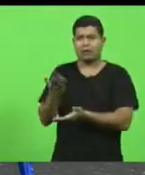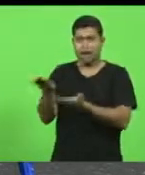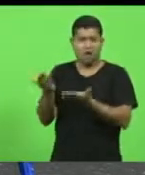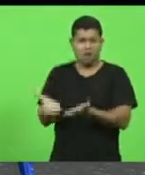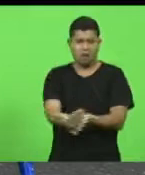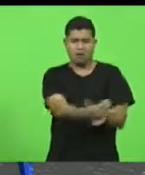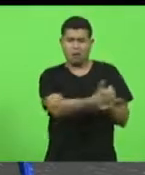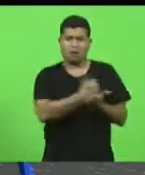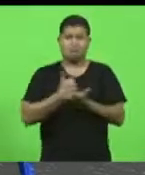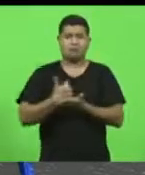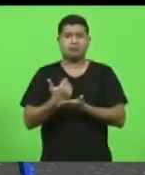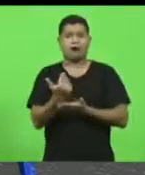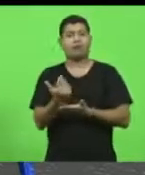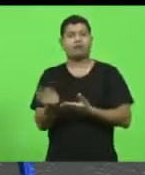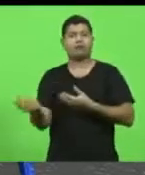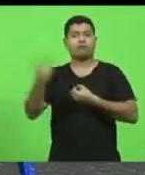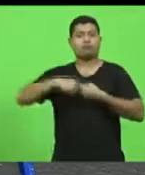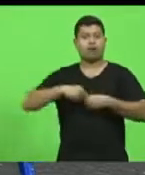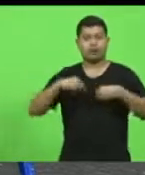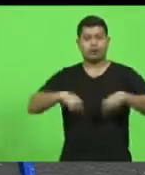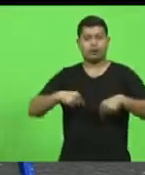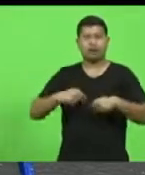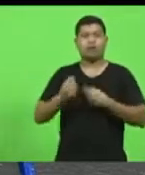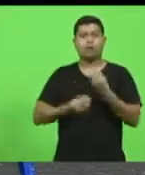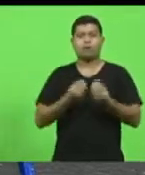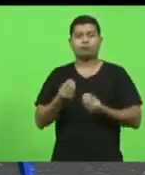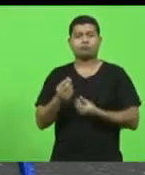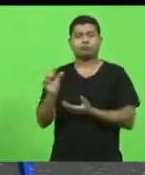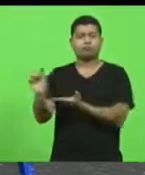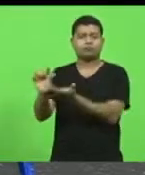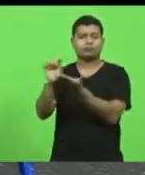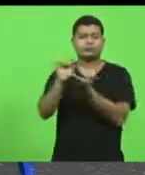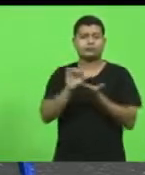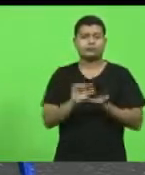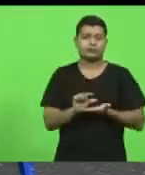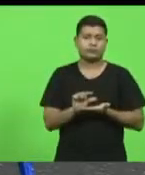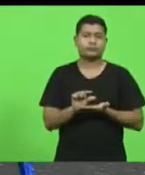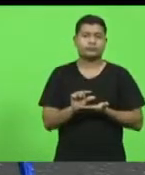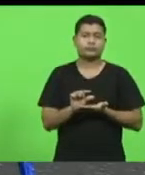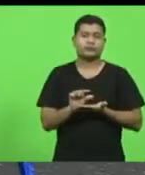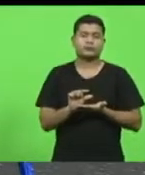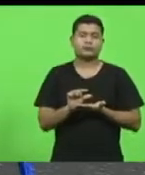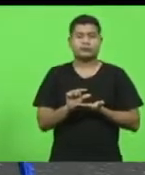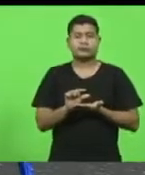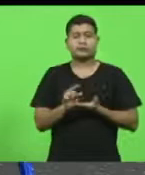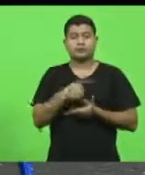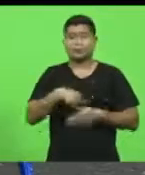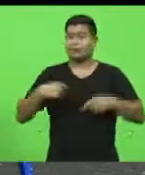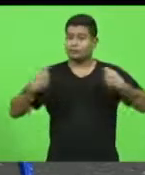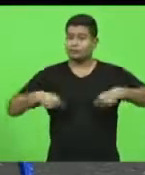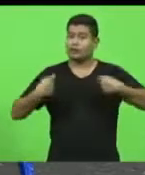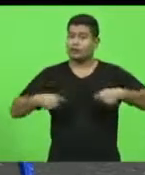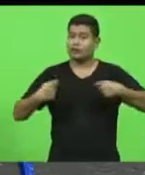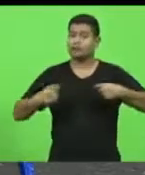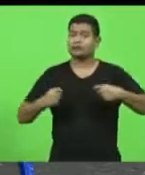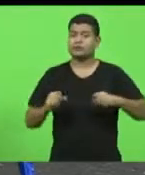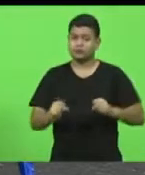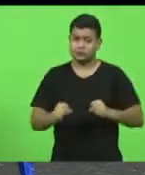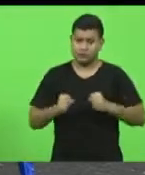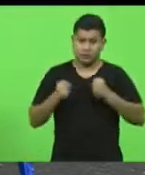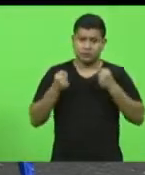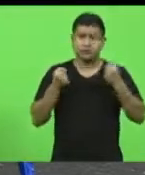precisamos nos erguer, empunhar esta bandeira,